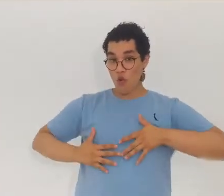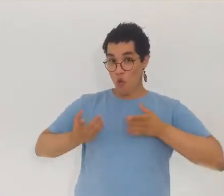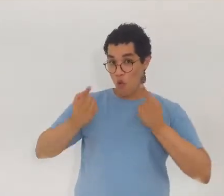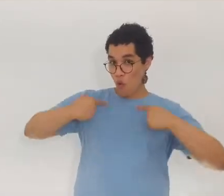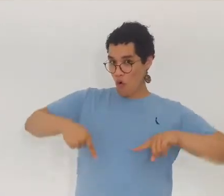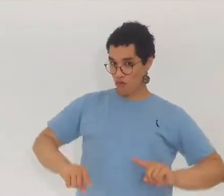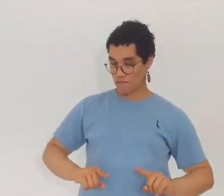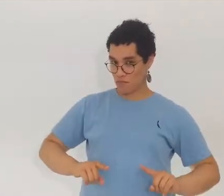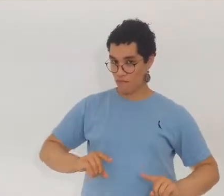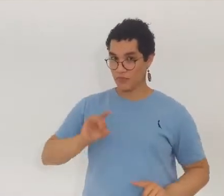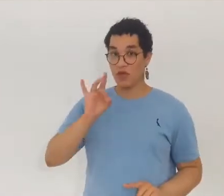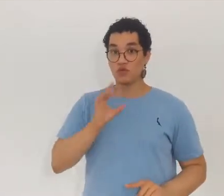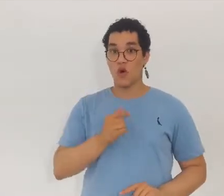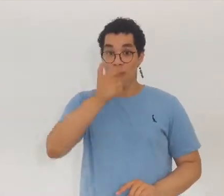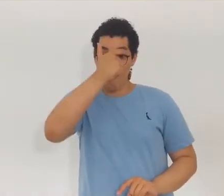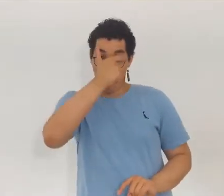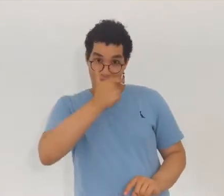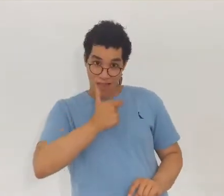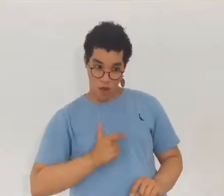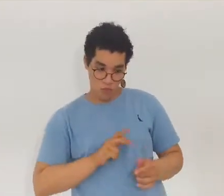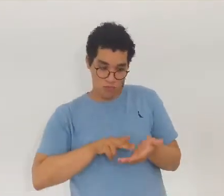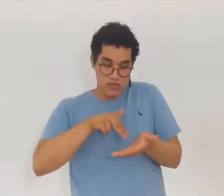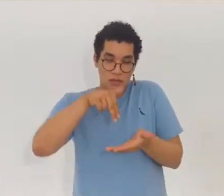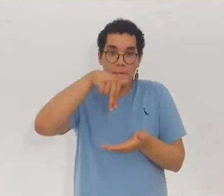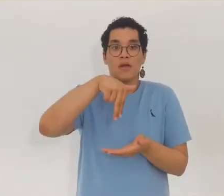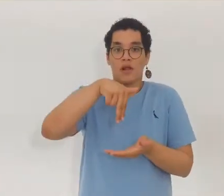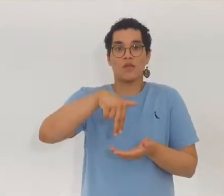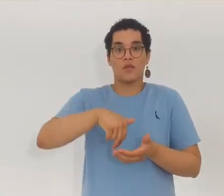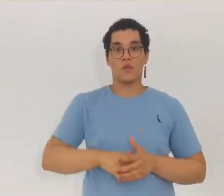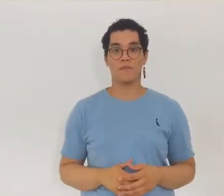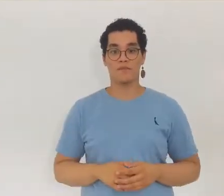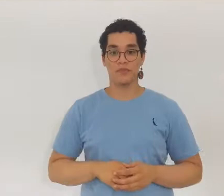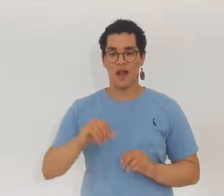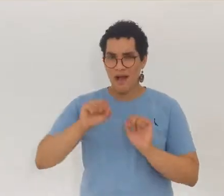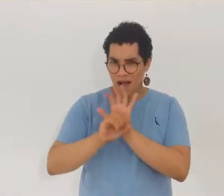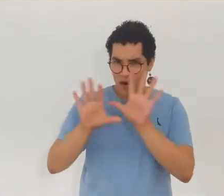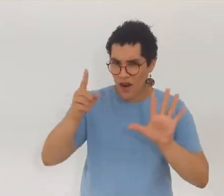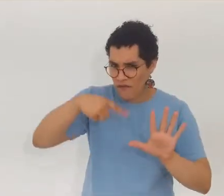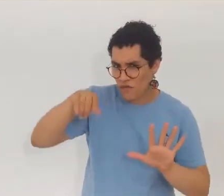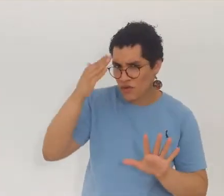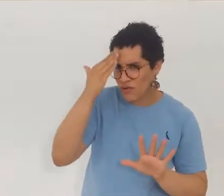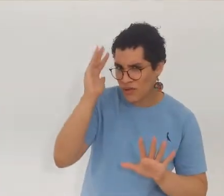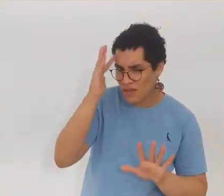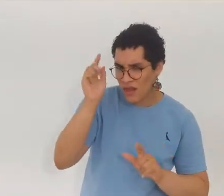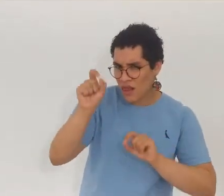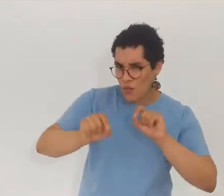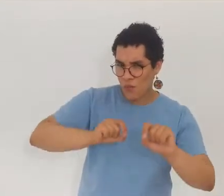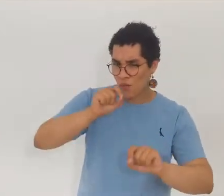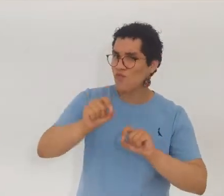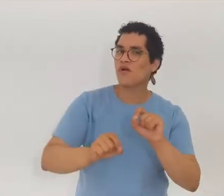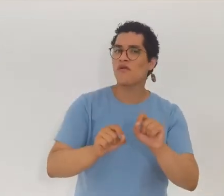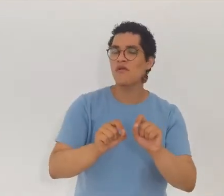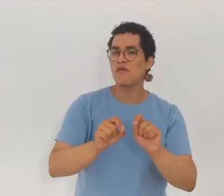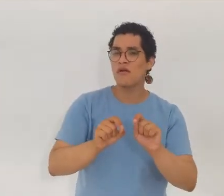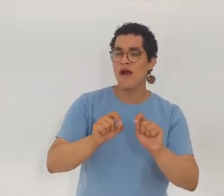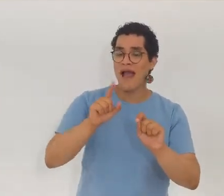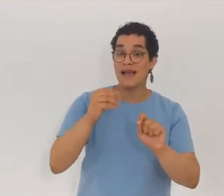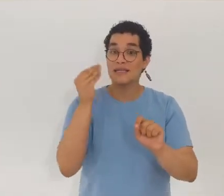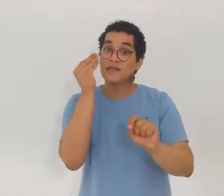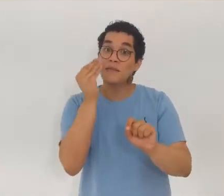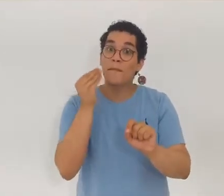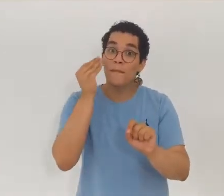com esse corpo físico que me serve de veículo, mas apenas eu, Isabela, enquanto Espírito. Fica claro também o